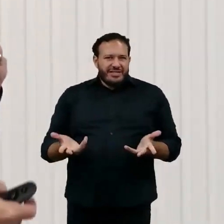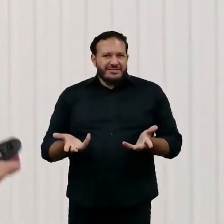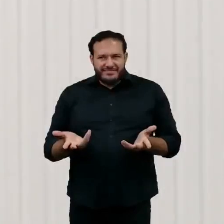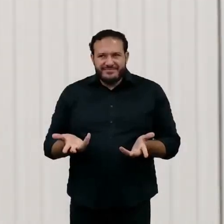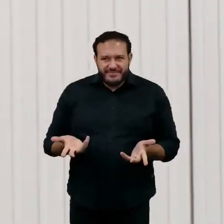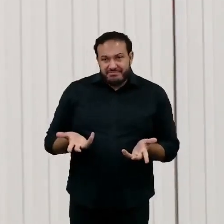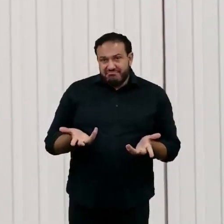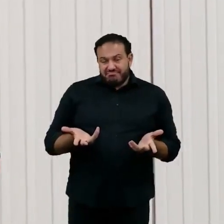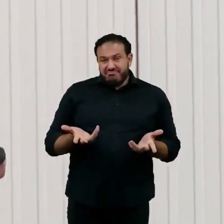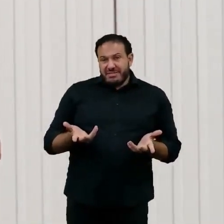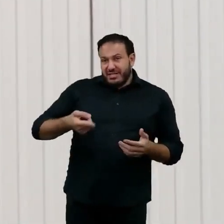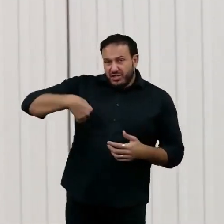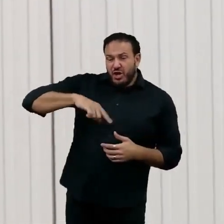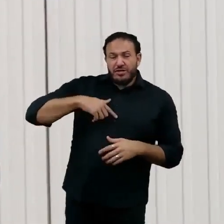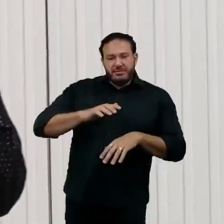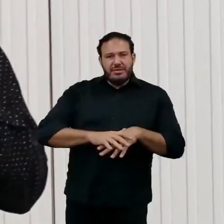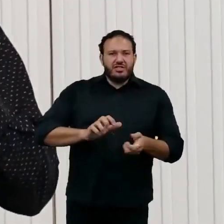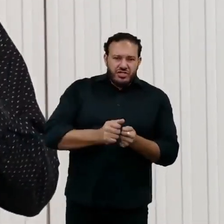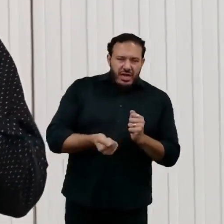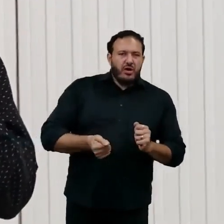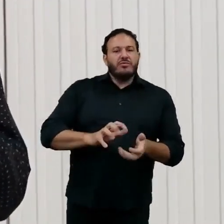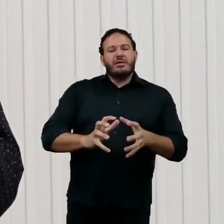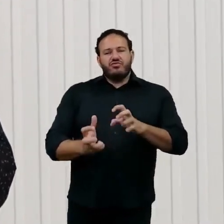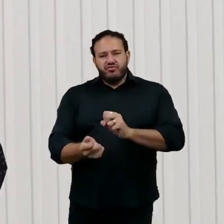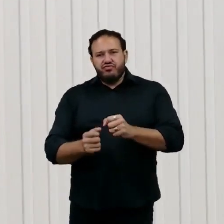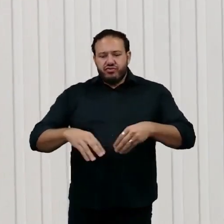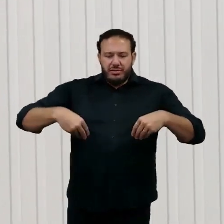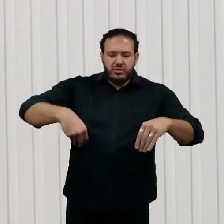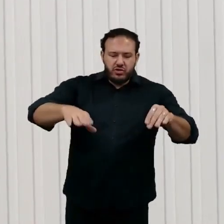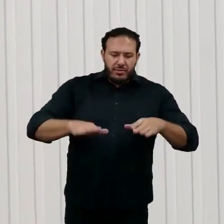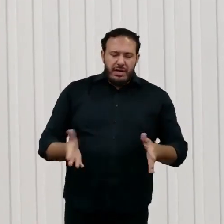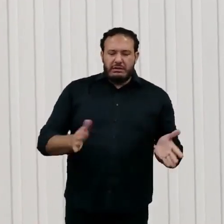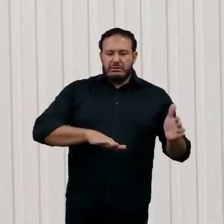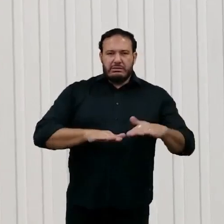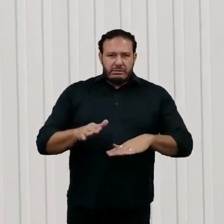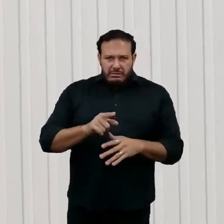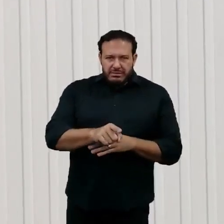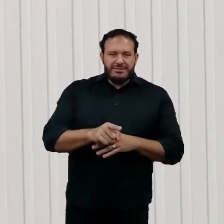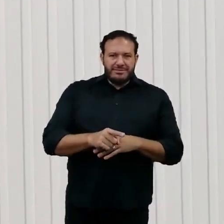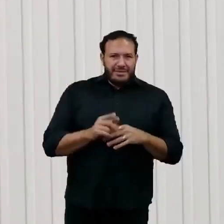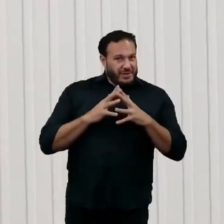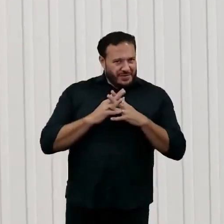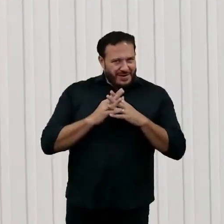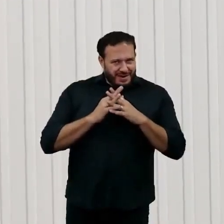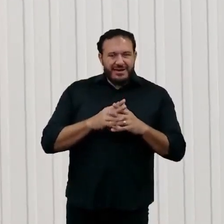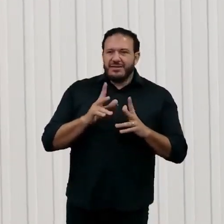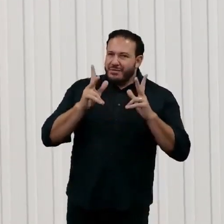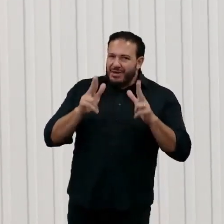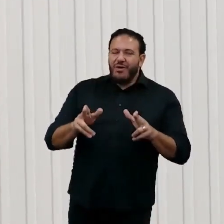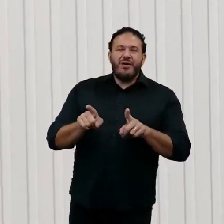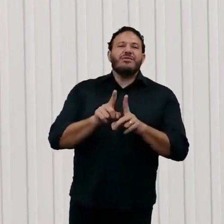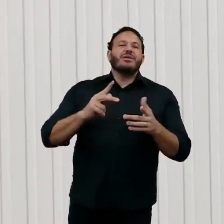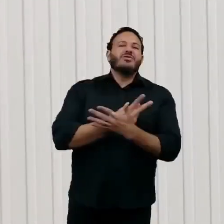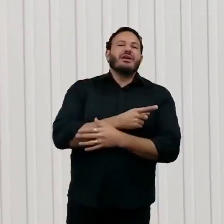E aí tem que tirar a roupa, tem que dobrar a roupa e etc. Então essa é a complexidade de analisar o que acontece com empregos. É fácil dizer,